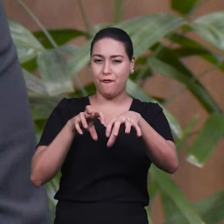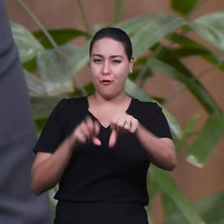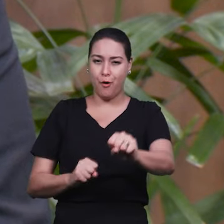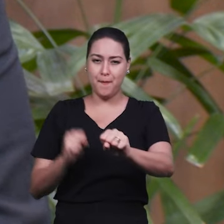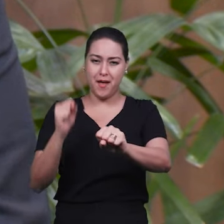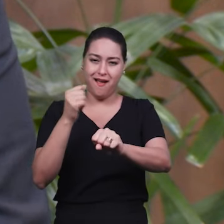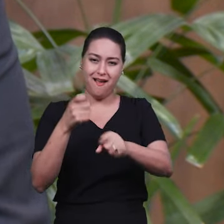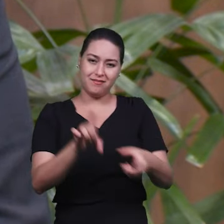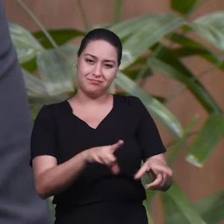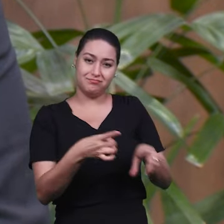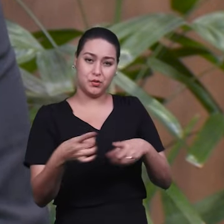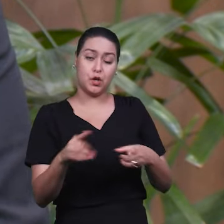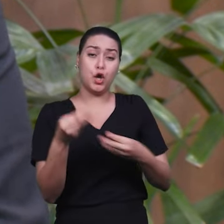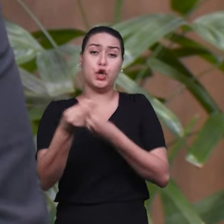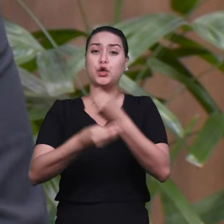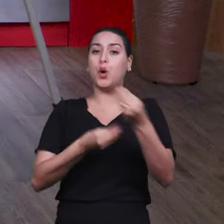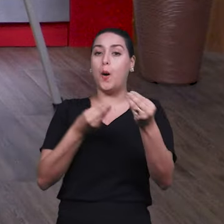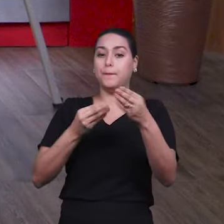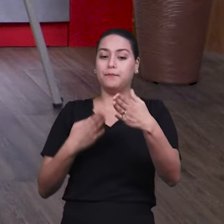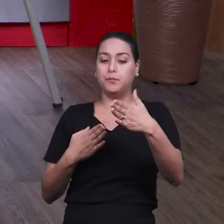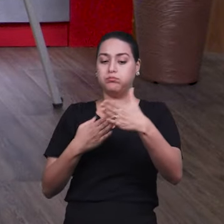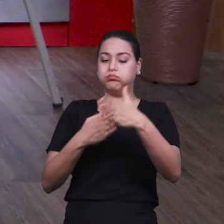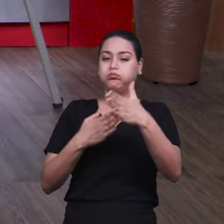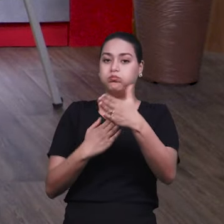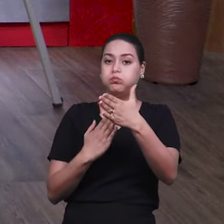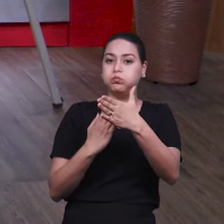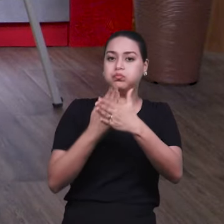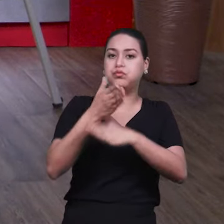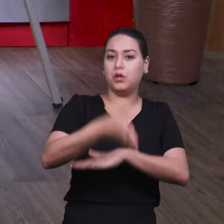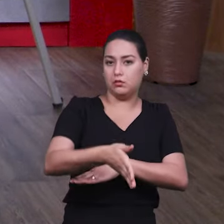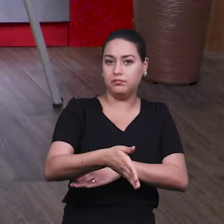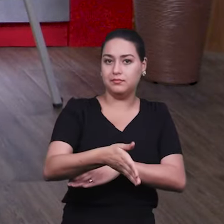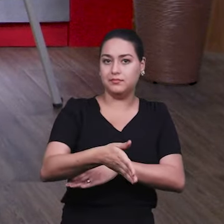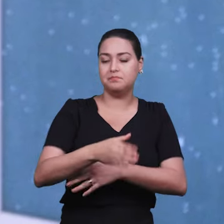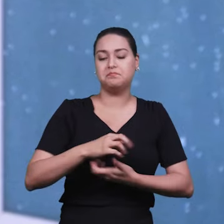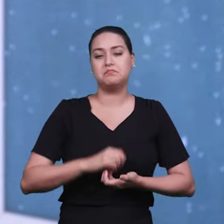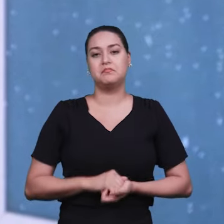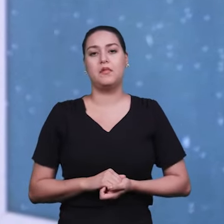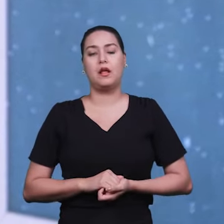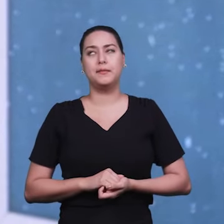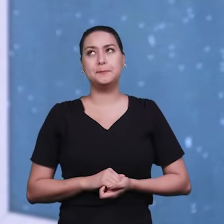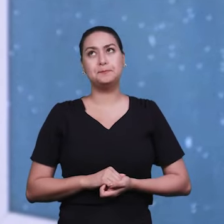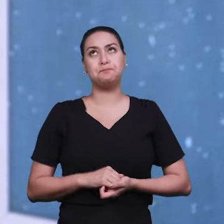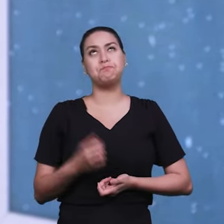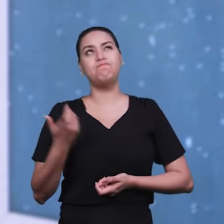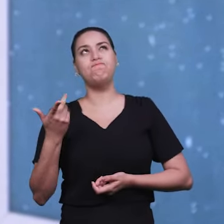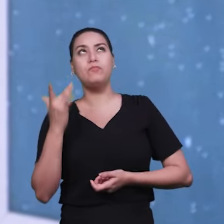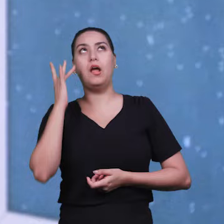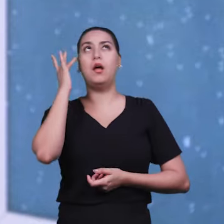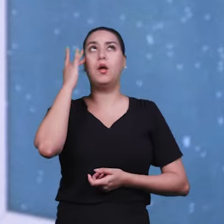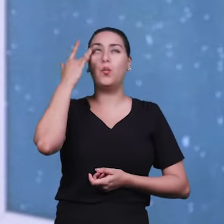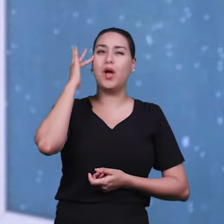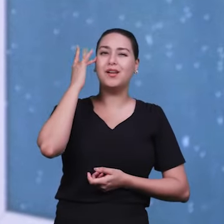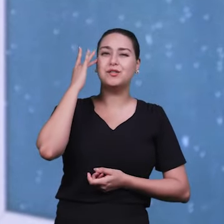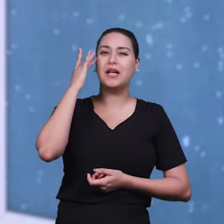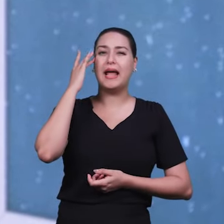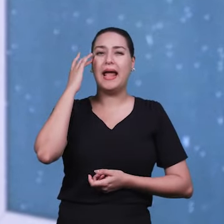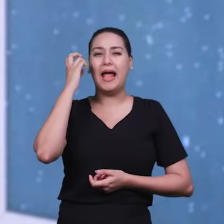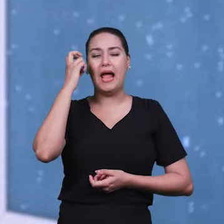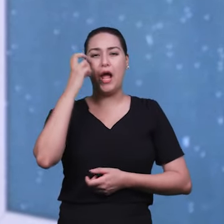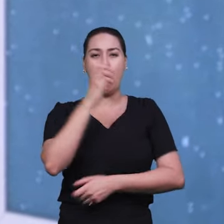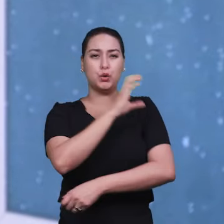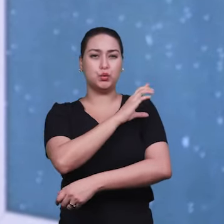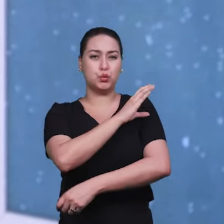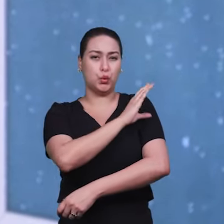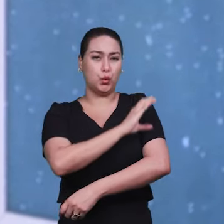e como superar esses desafios? Olha, acho que um dos principais desafios é uma questão mesmo cultural do nosso país. O